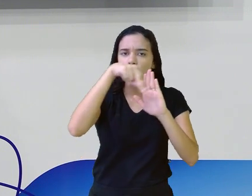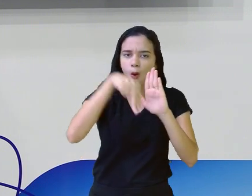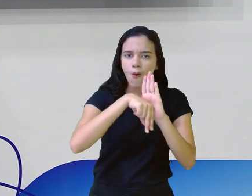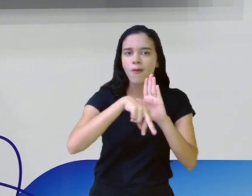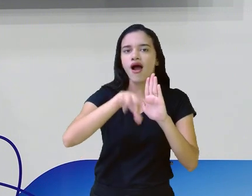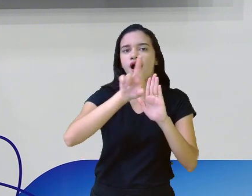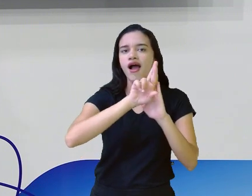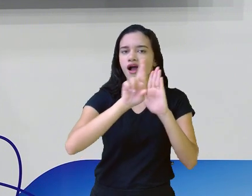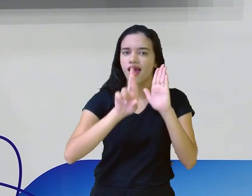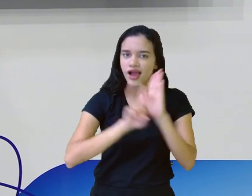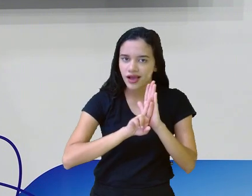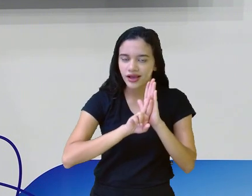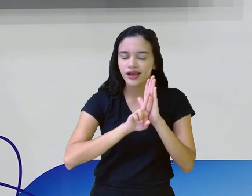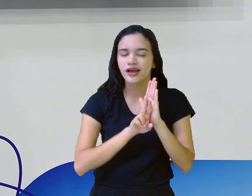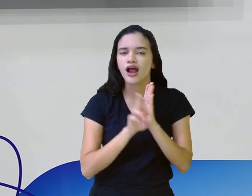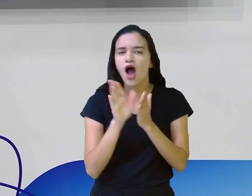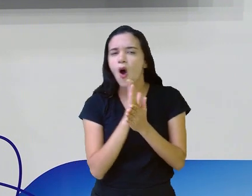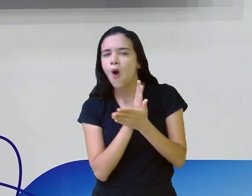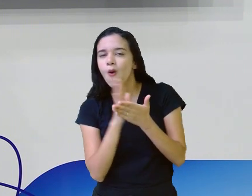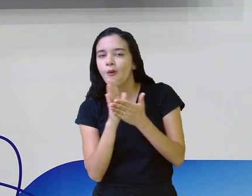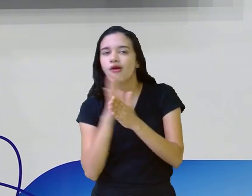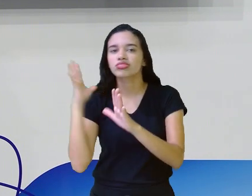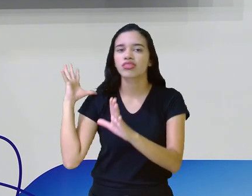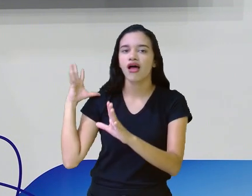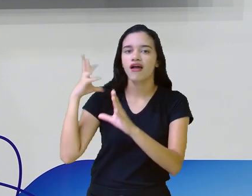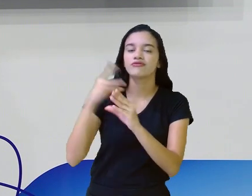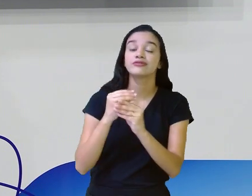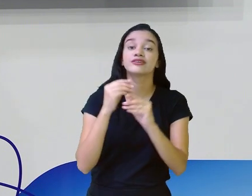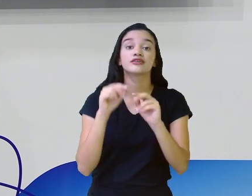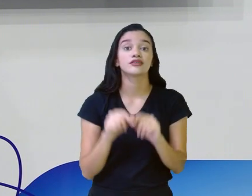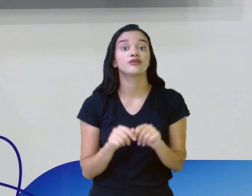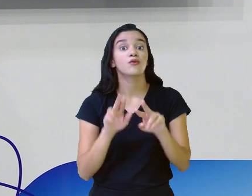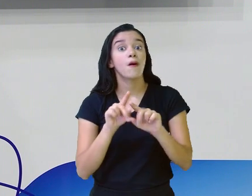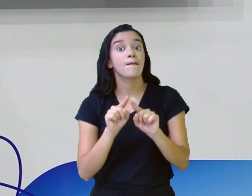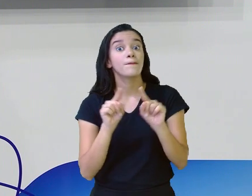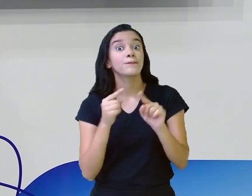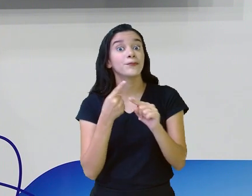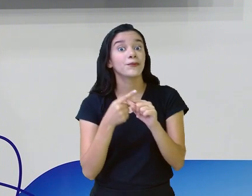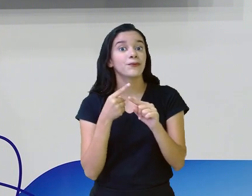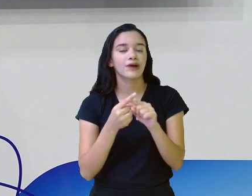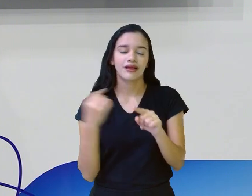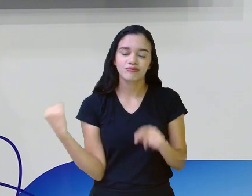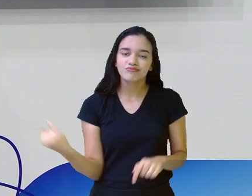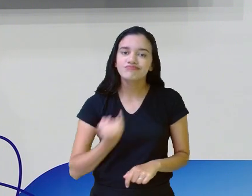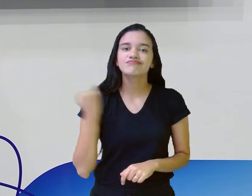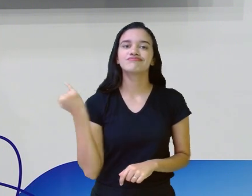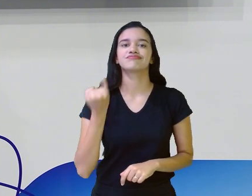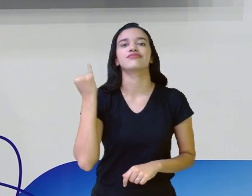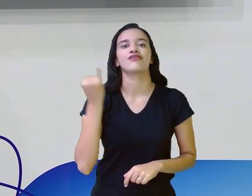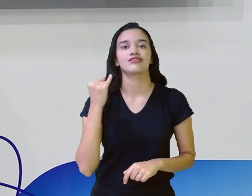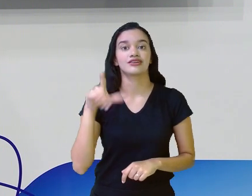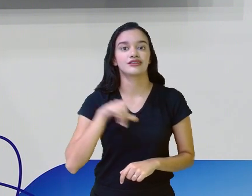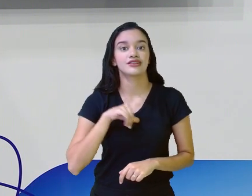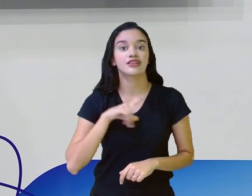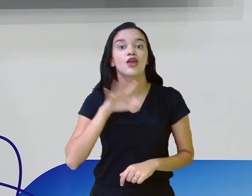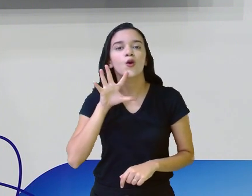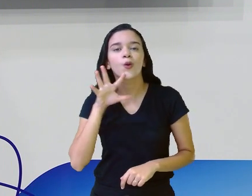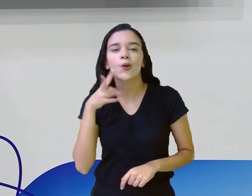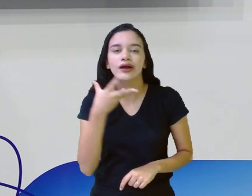alguns a gente está aí revisando, pois é importante aí você ter esse conhecimento, se